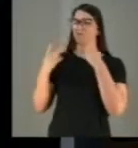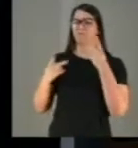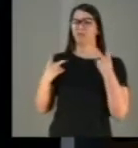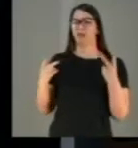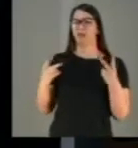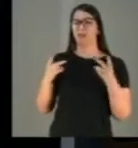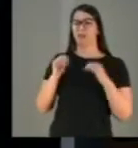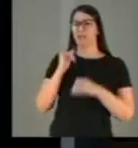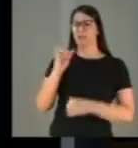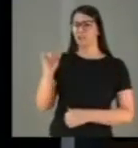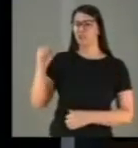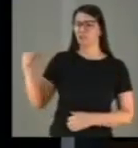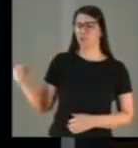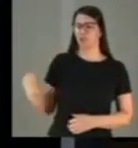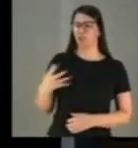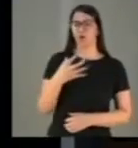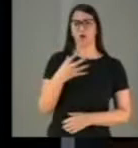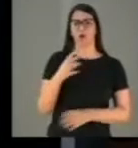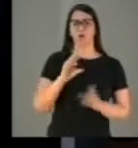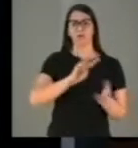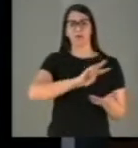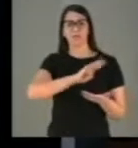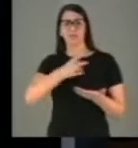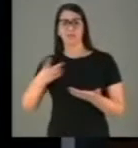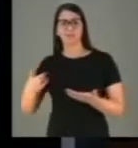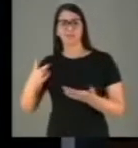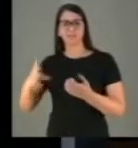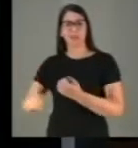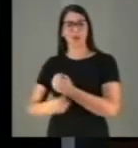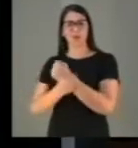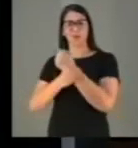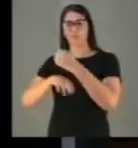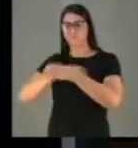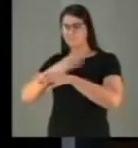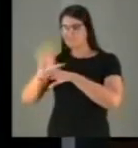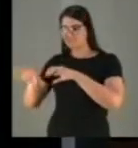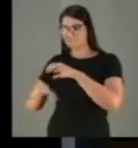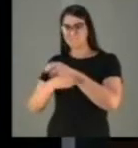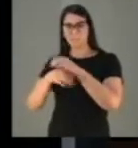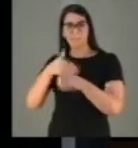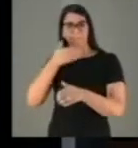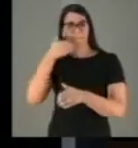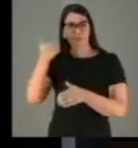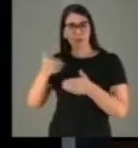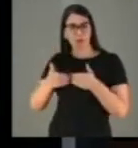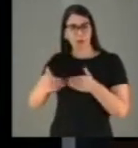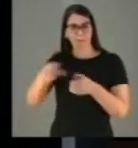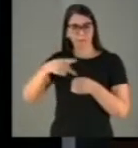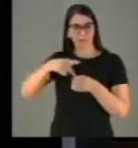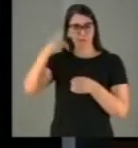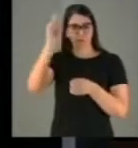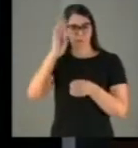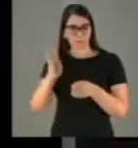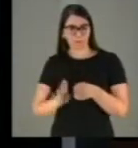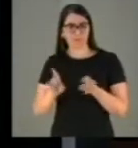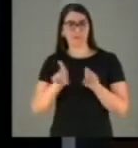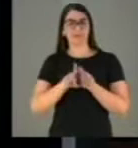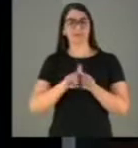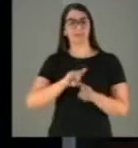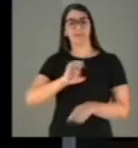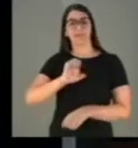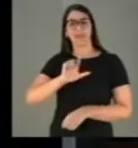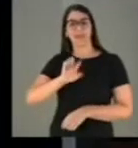energética na transição para a energia sustentável, partindo da Petrobras e da Eletrobras,